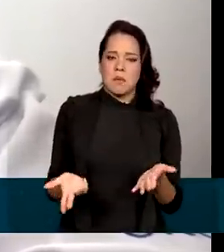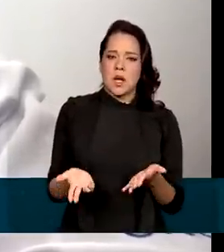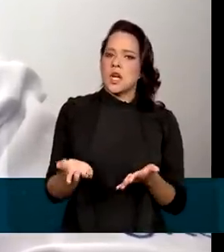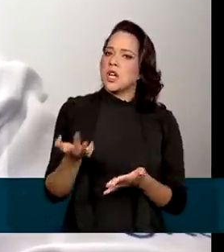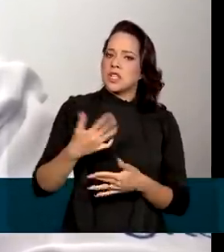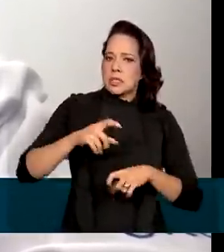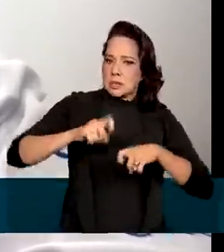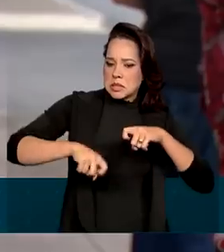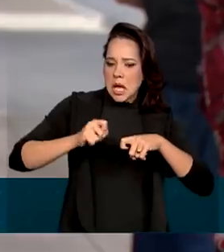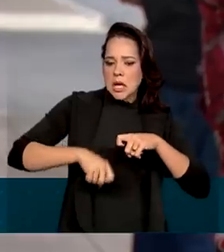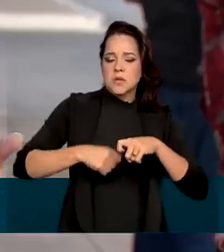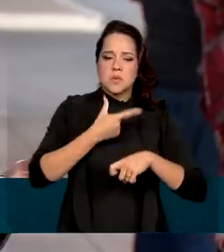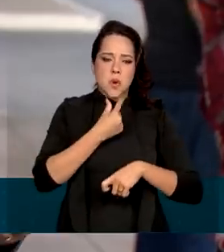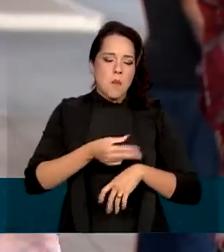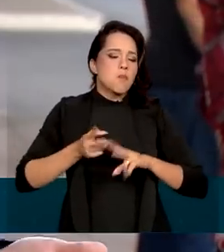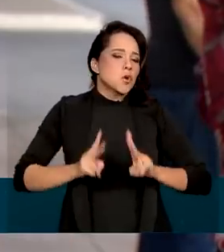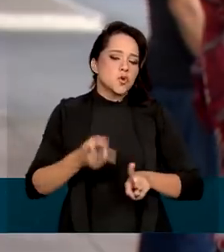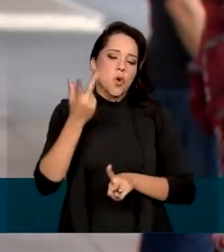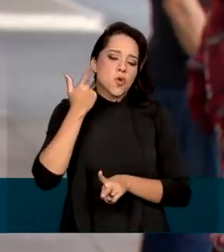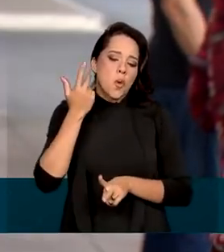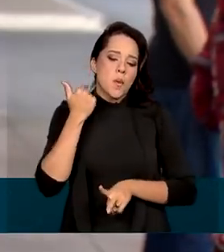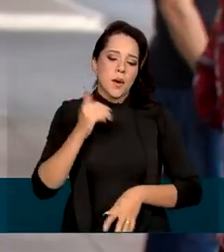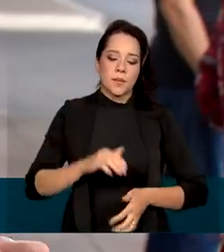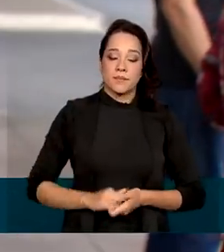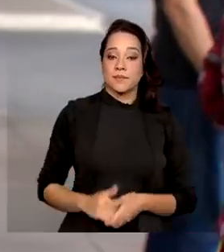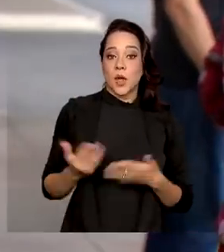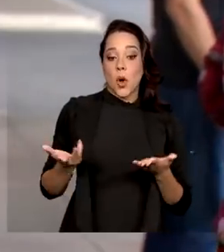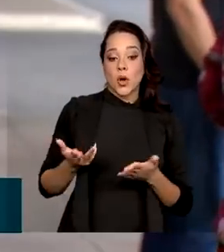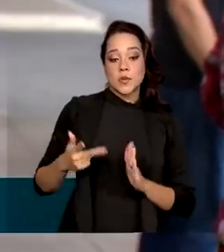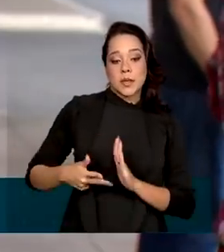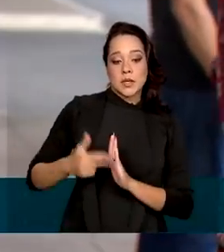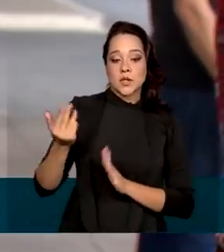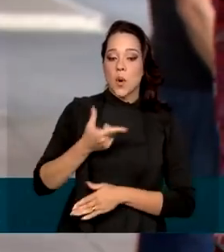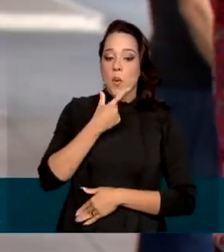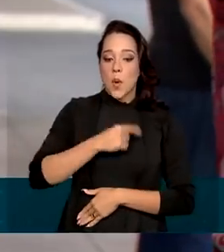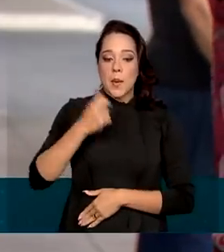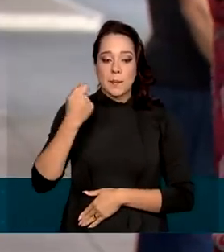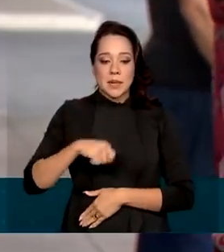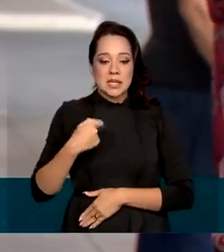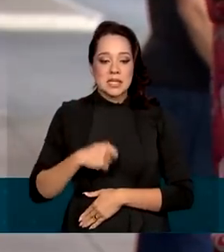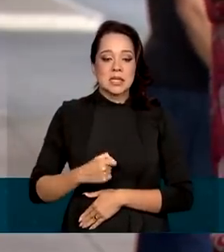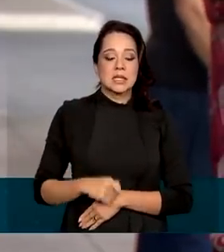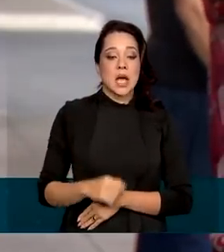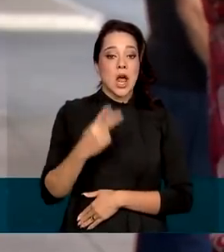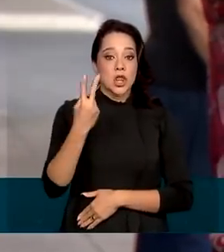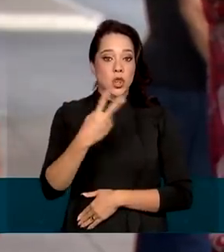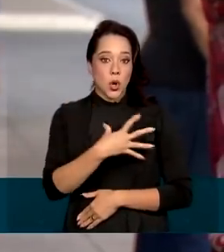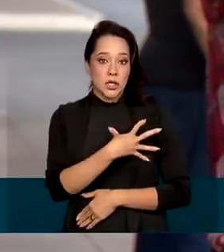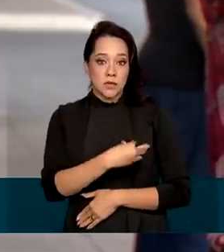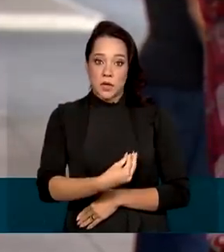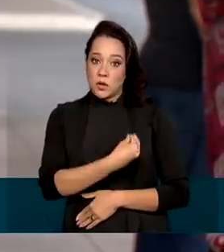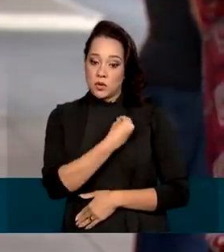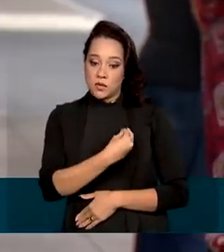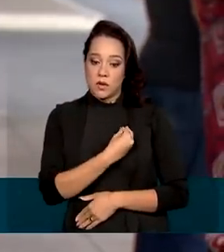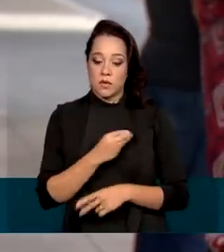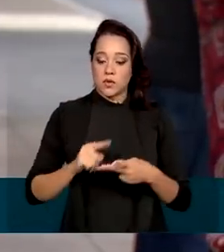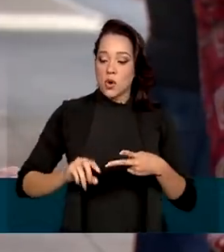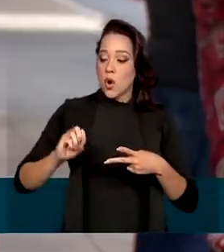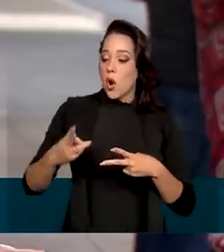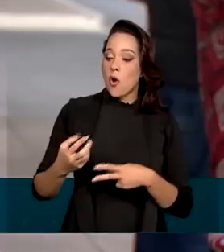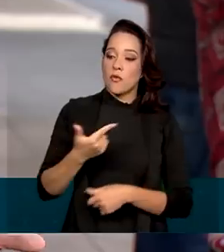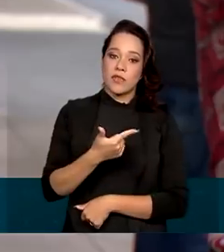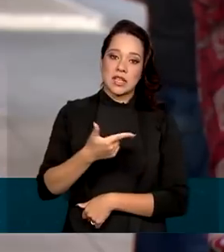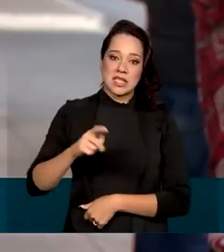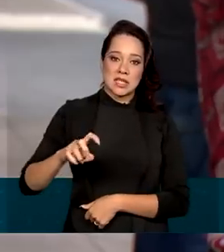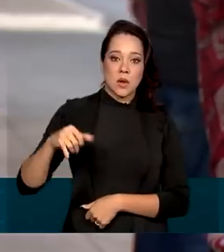sexual do homem. Hoje, para fazer a cirurgia, o homem precisa ter pelo menos dois filhos vivos ou no mínimo 25